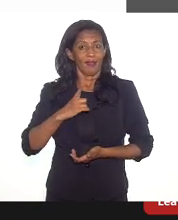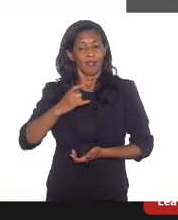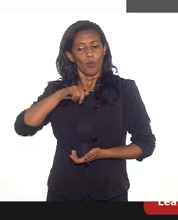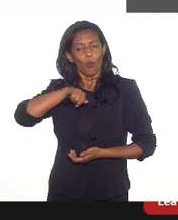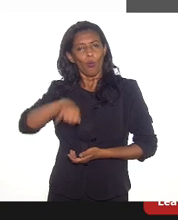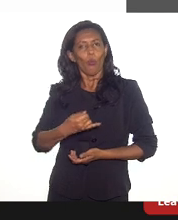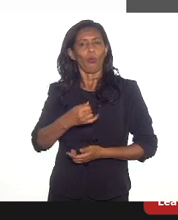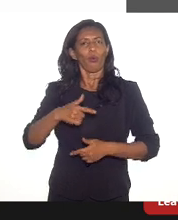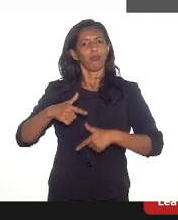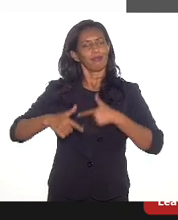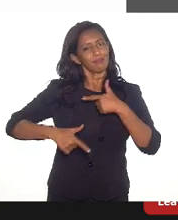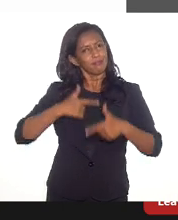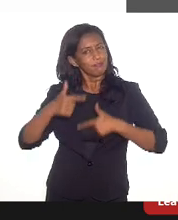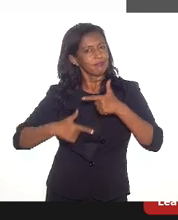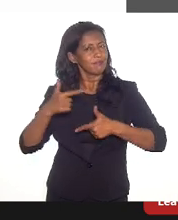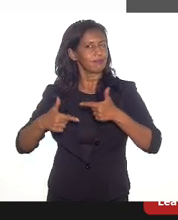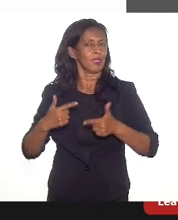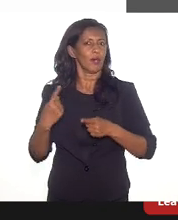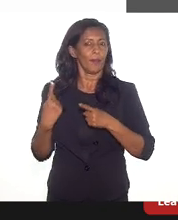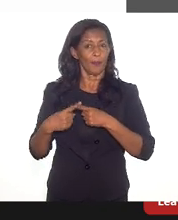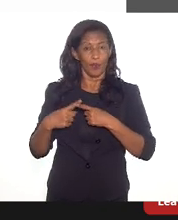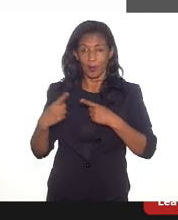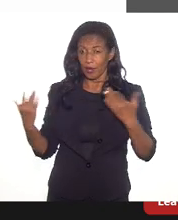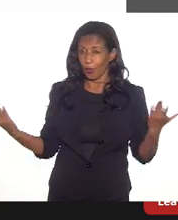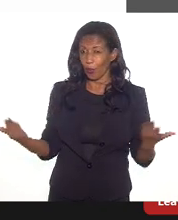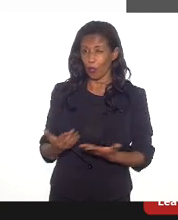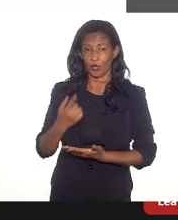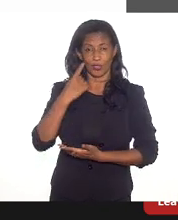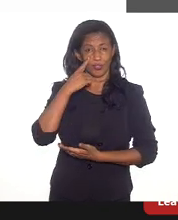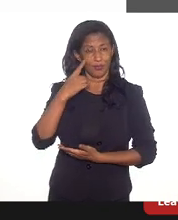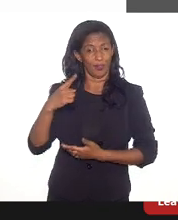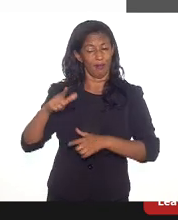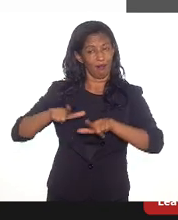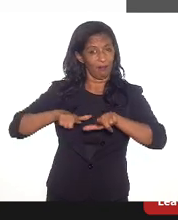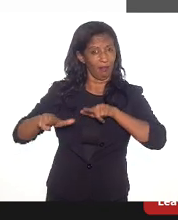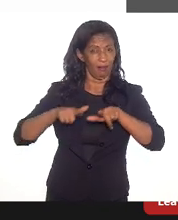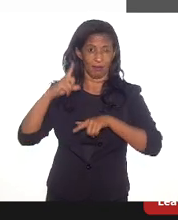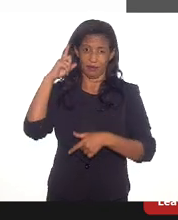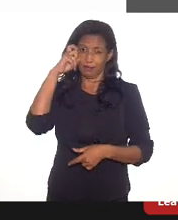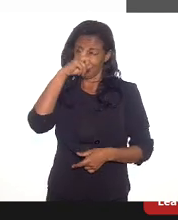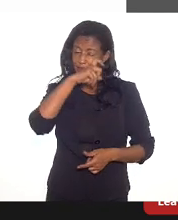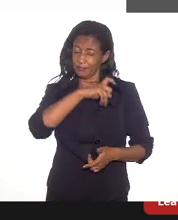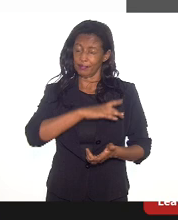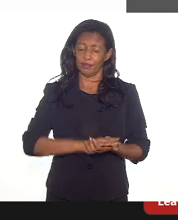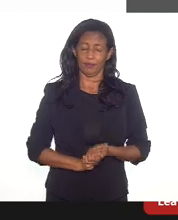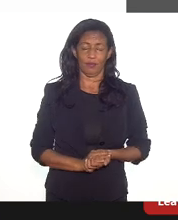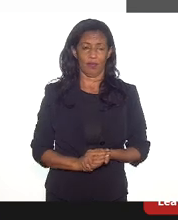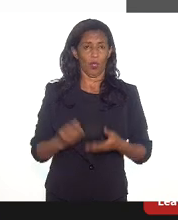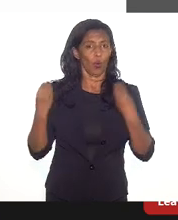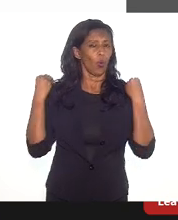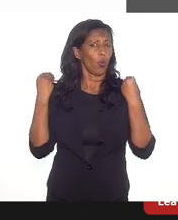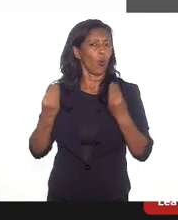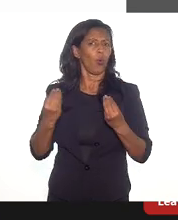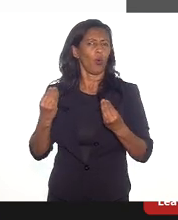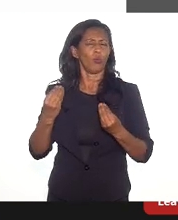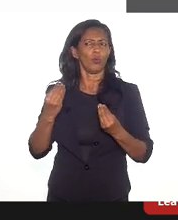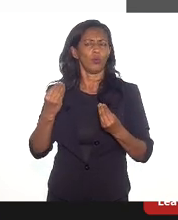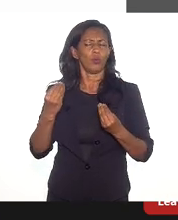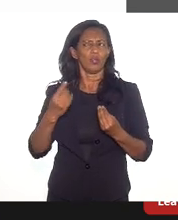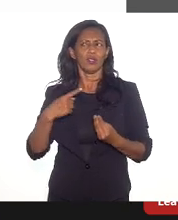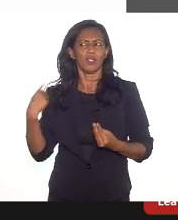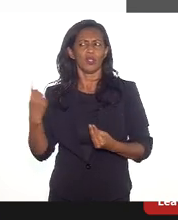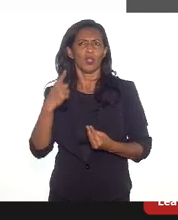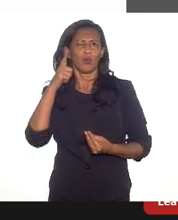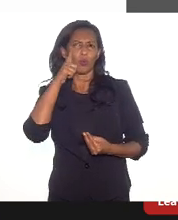O emprego hoje, nós vimos que o nível de renda caiu muito. Como é que nós podemos gerar